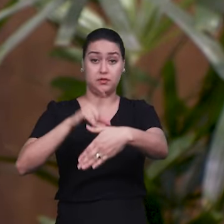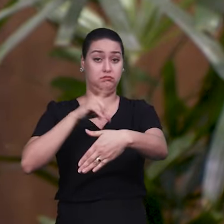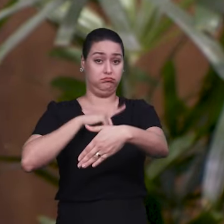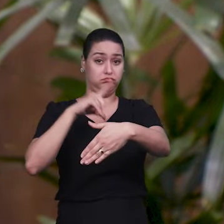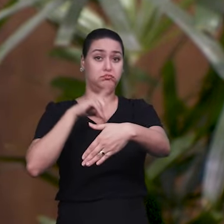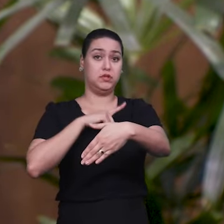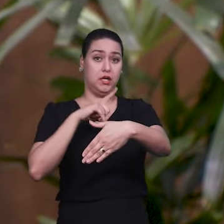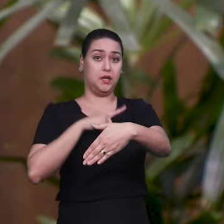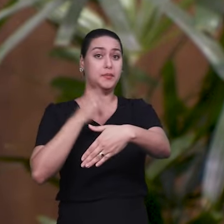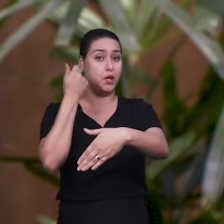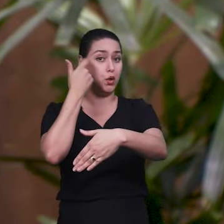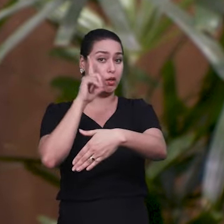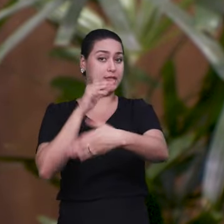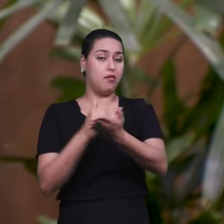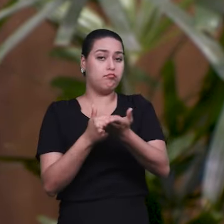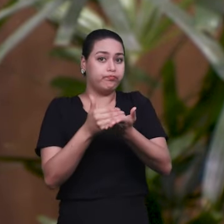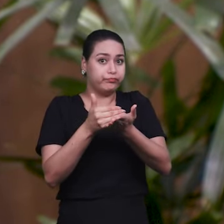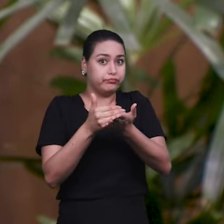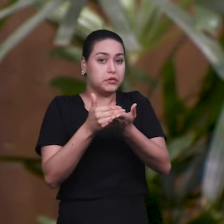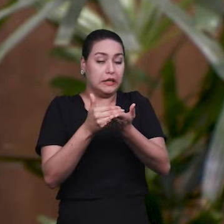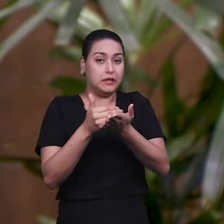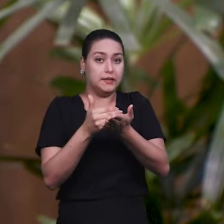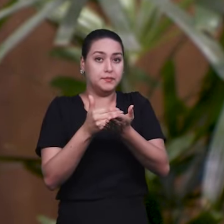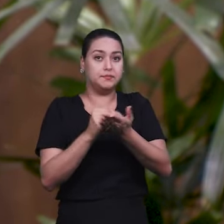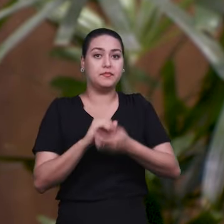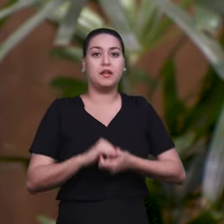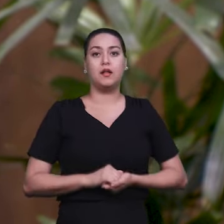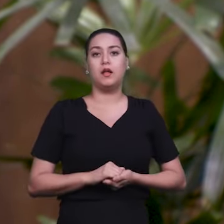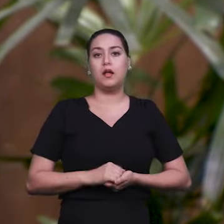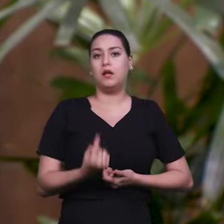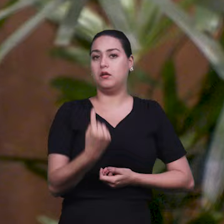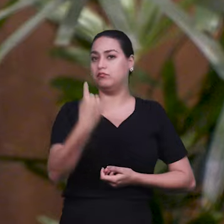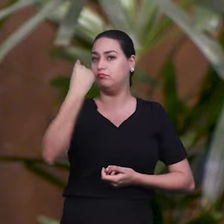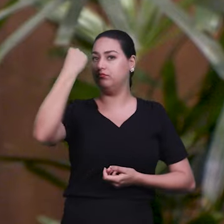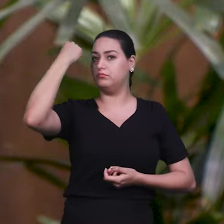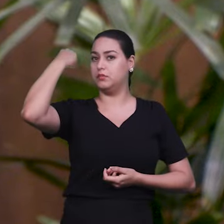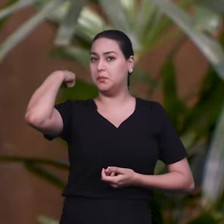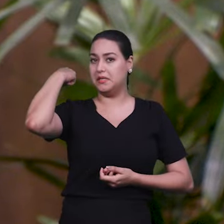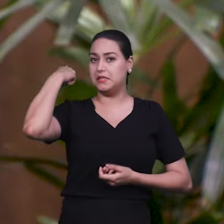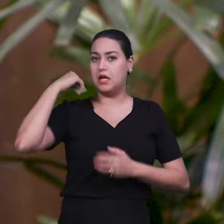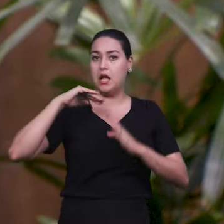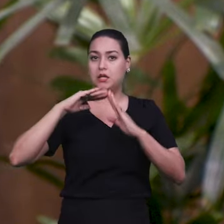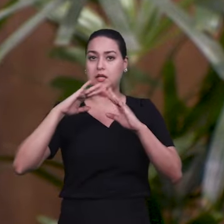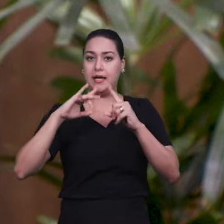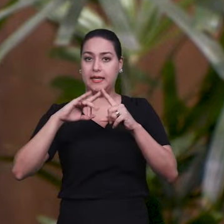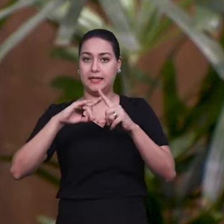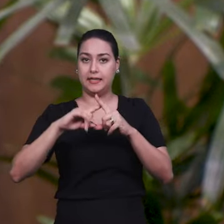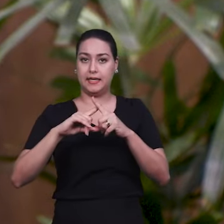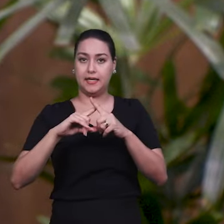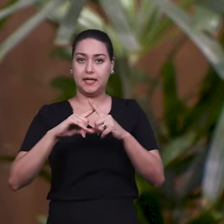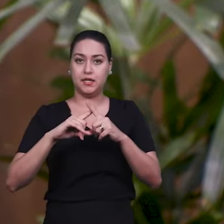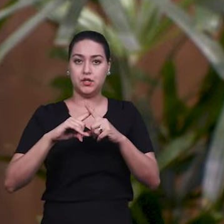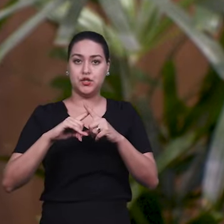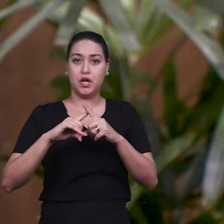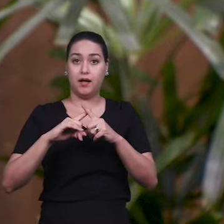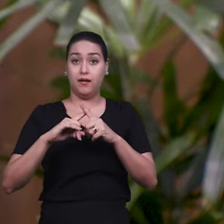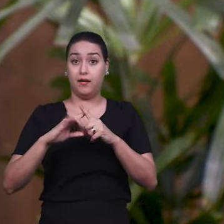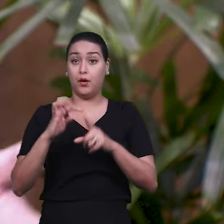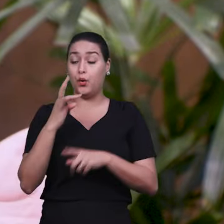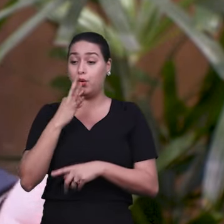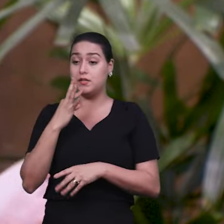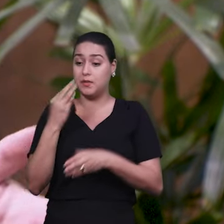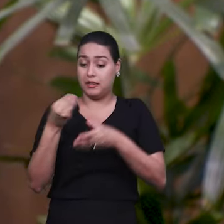Para ser iniciante, eu tive que fazer prova. E, na época, a igreja, aquele conhecimento que eu tive na